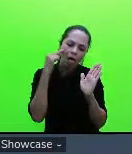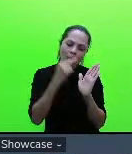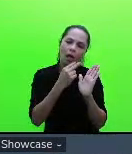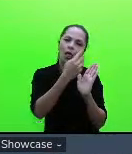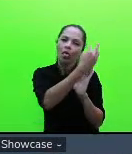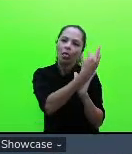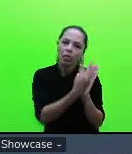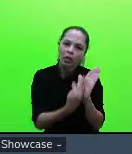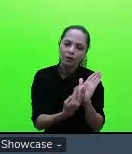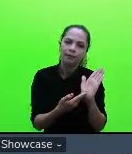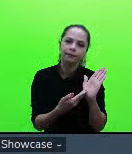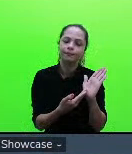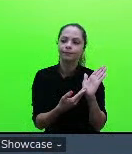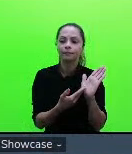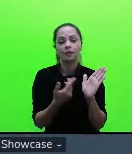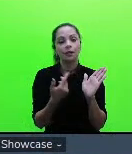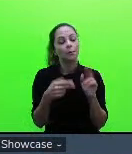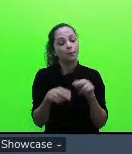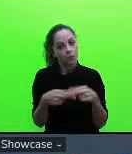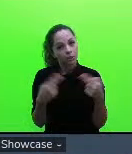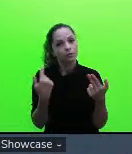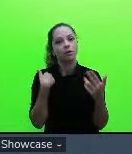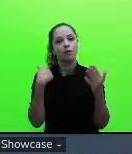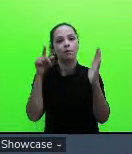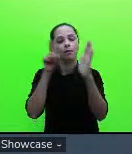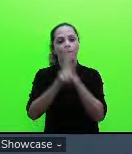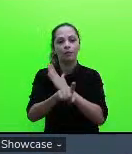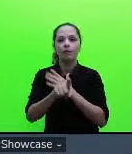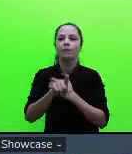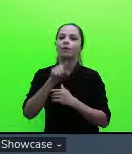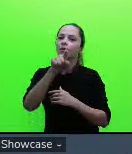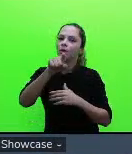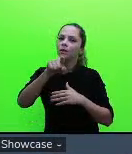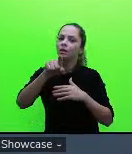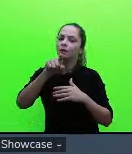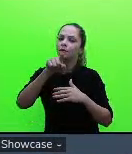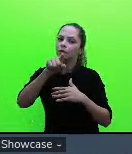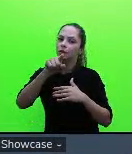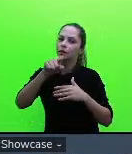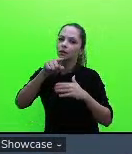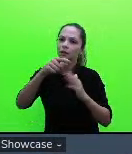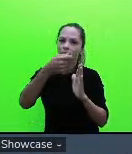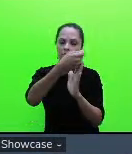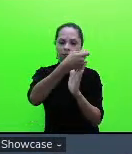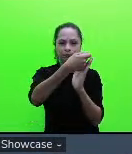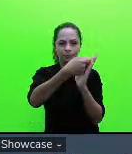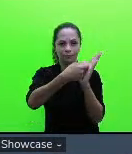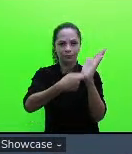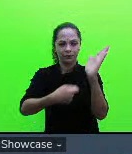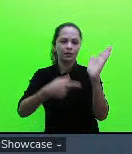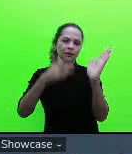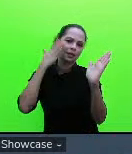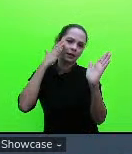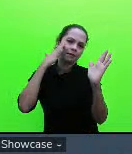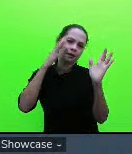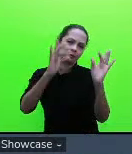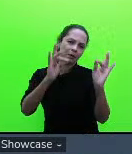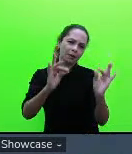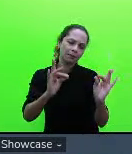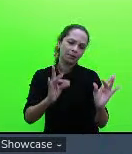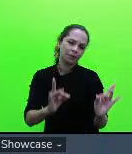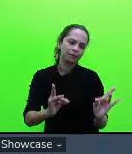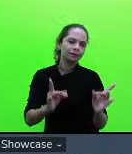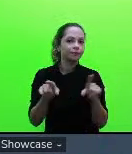iriam então né no seu trabalho que é bem maior do que o que foi apresentado aqui se você também teria